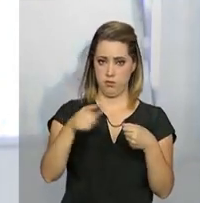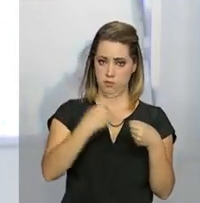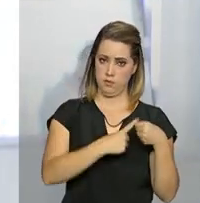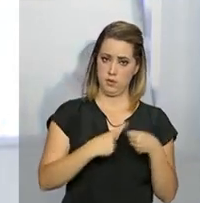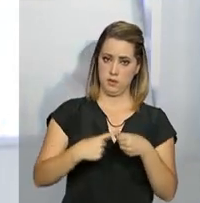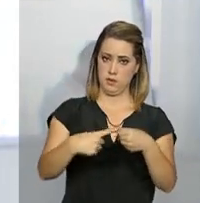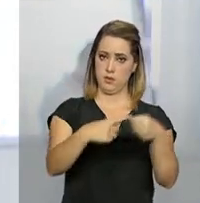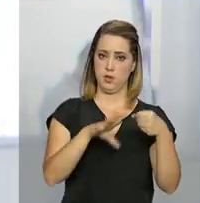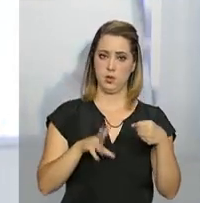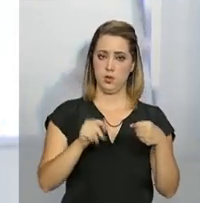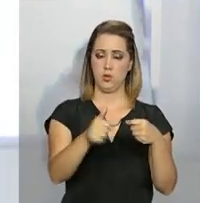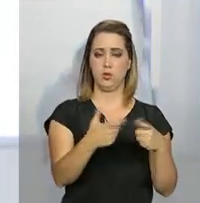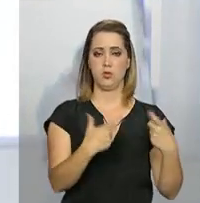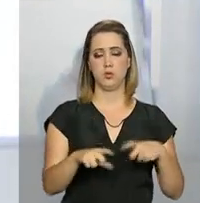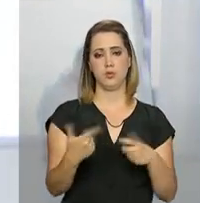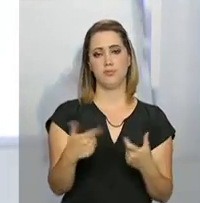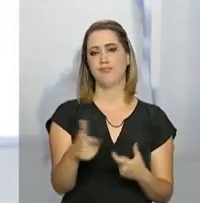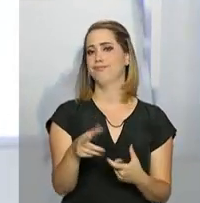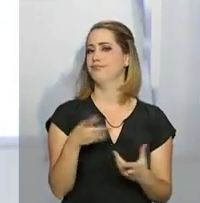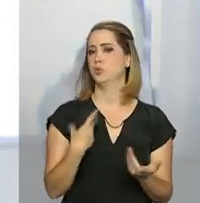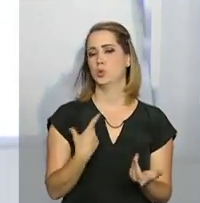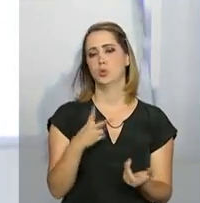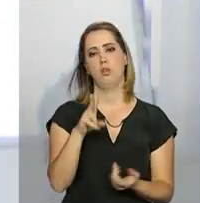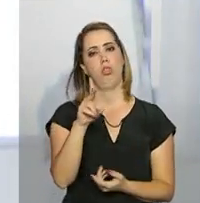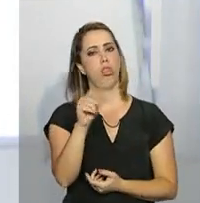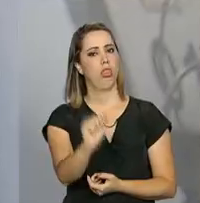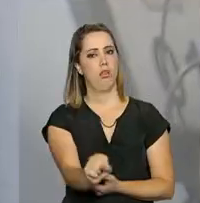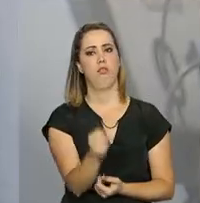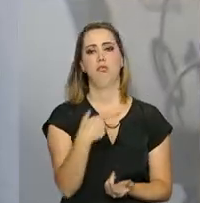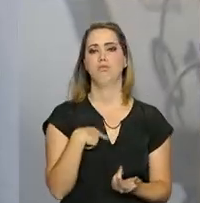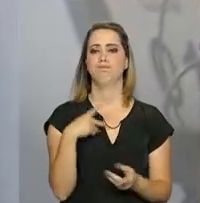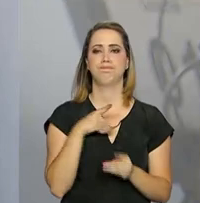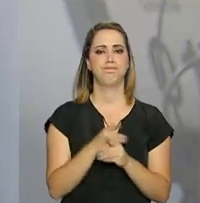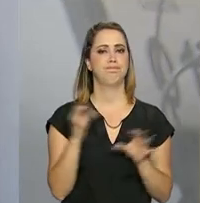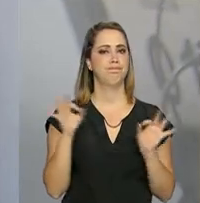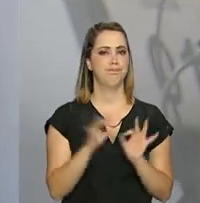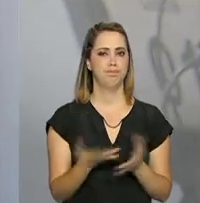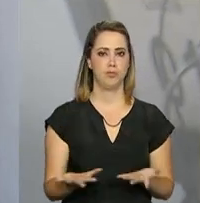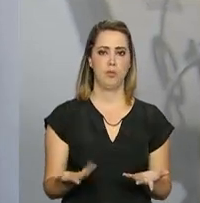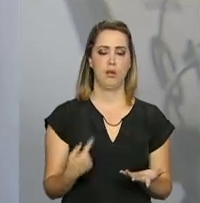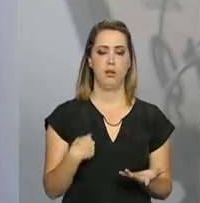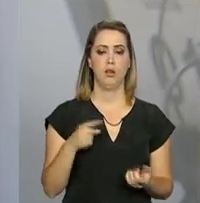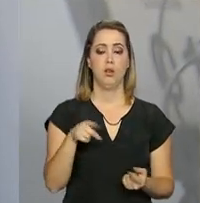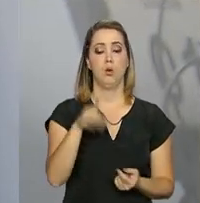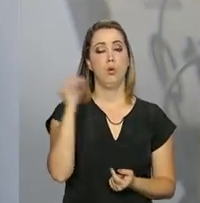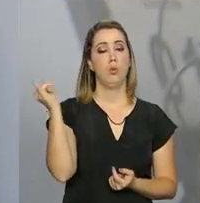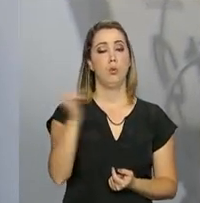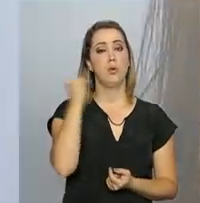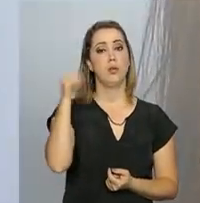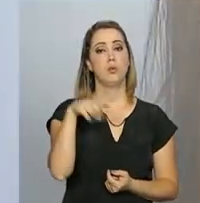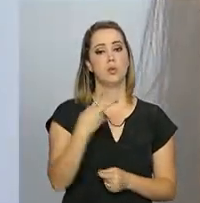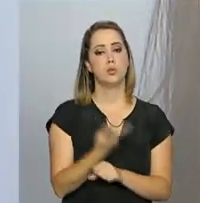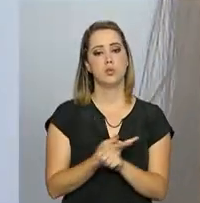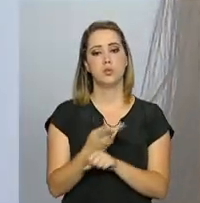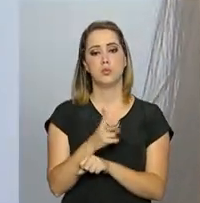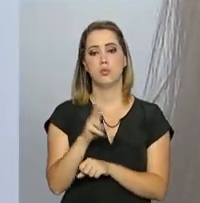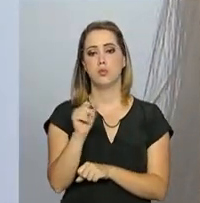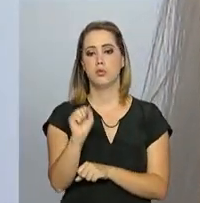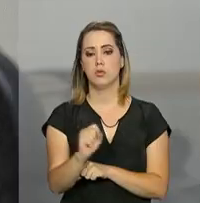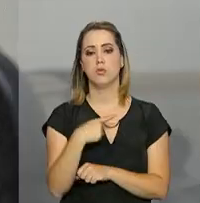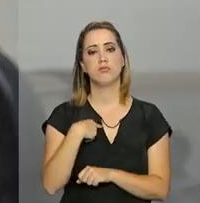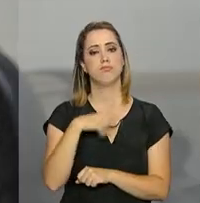em todas as áreas não encontra. Sempre procuro, sempre estou atrás. Para Marília, o importante na busca de uma vaga é o